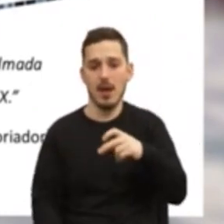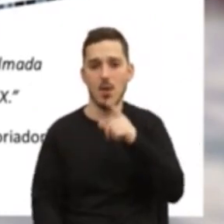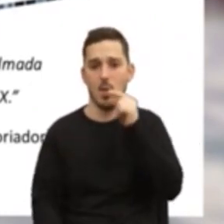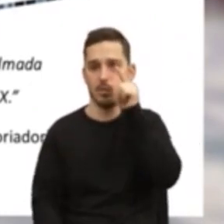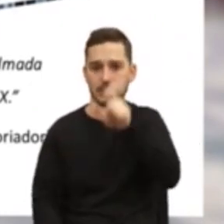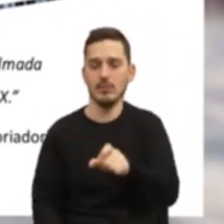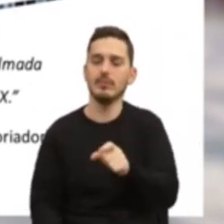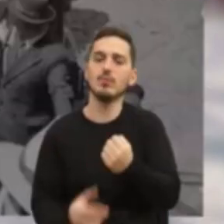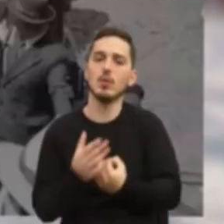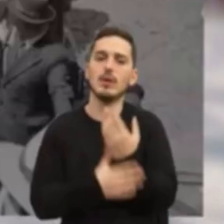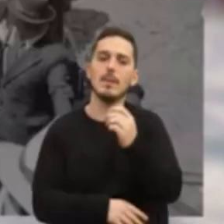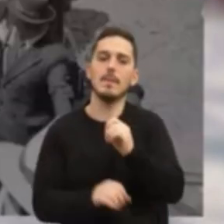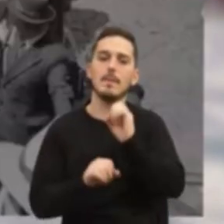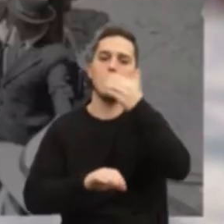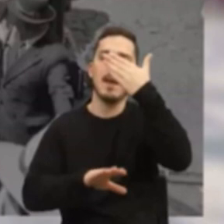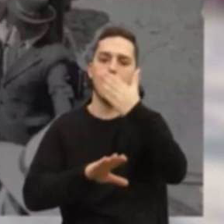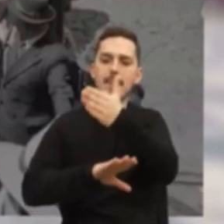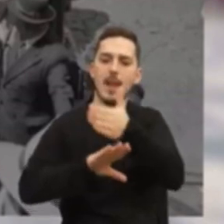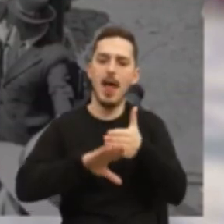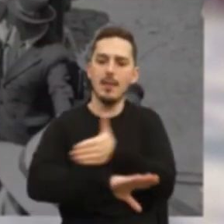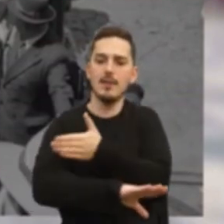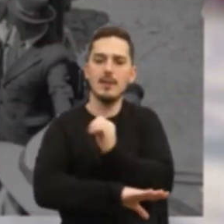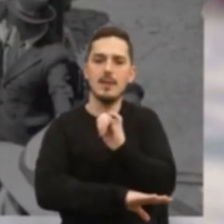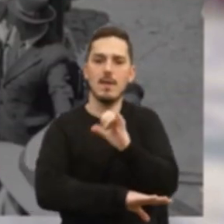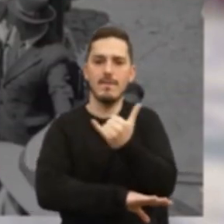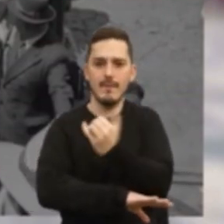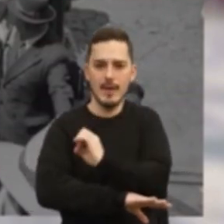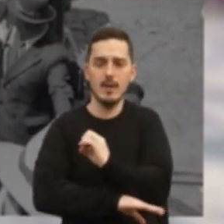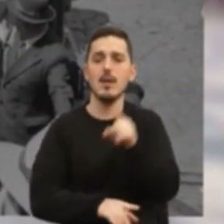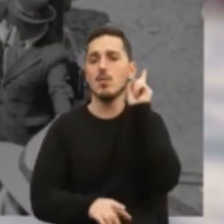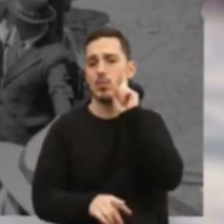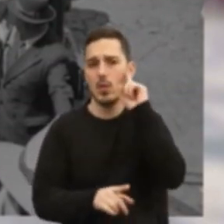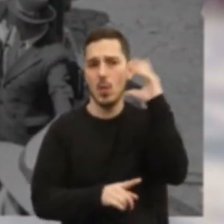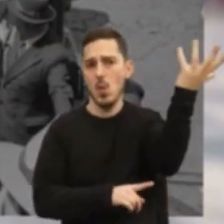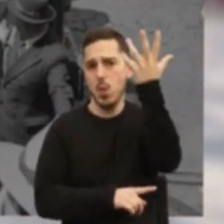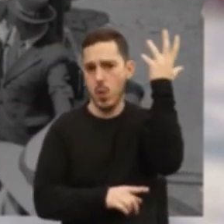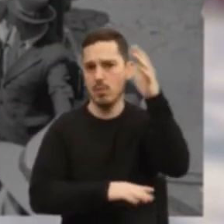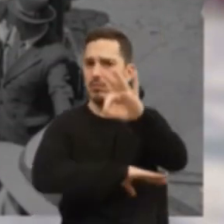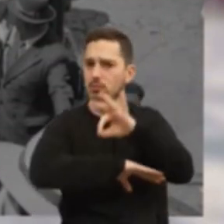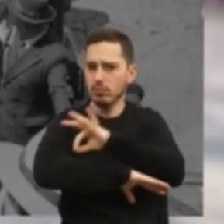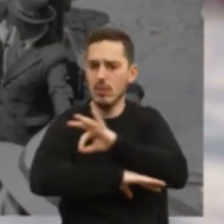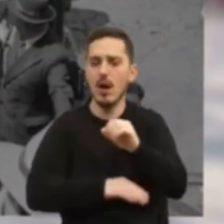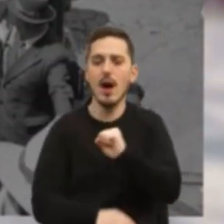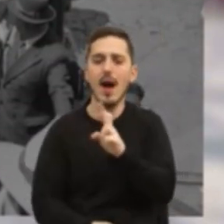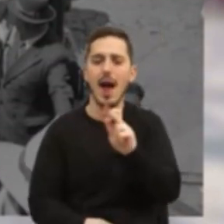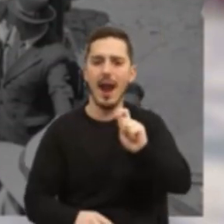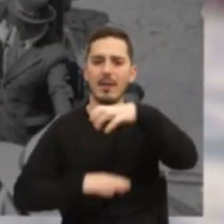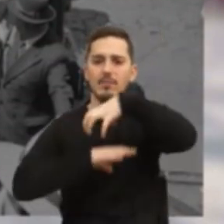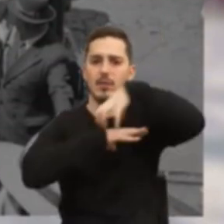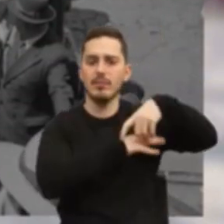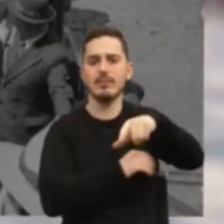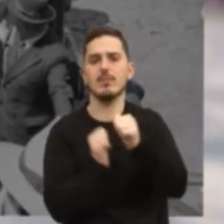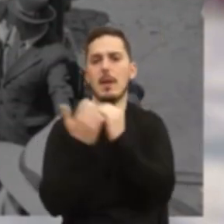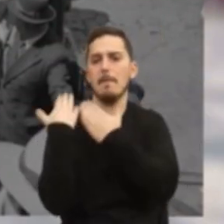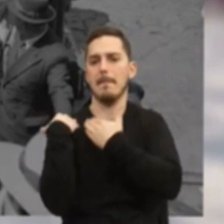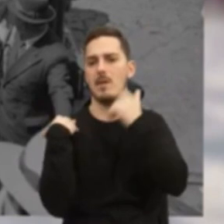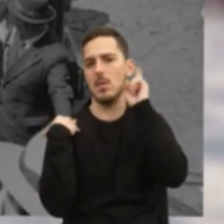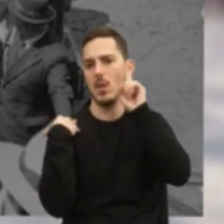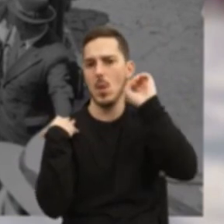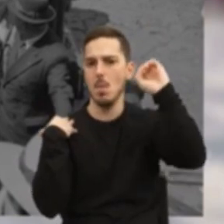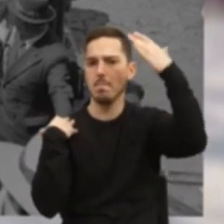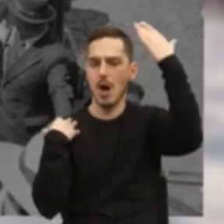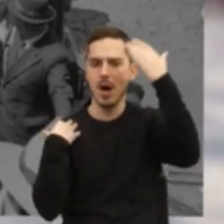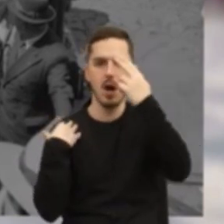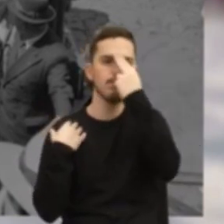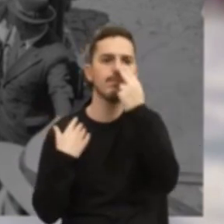primeira metade do século XX. Para além da sua importância cultural e arquitetónica, as gares desempenharam um papel crucial histórico na